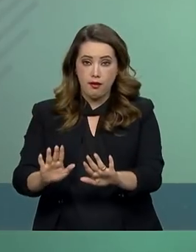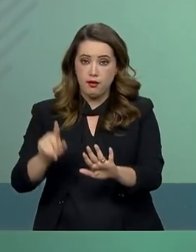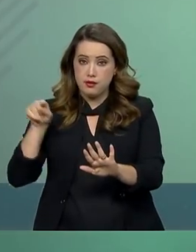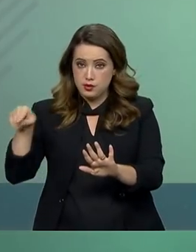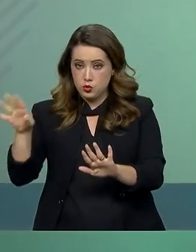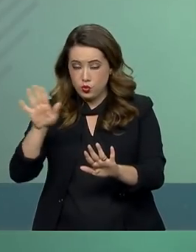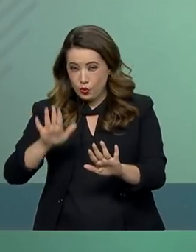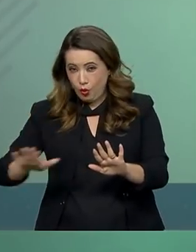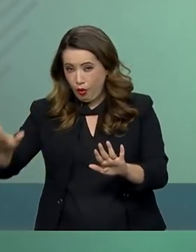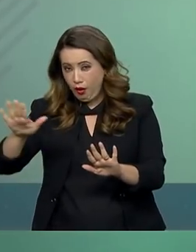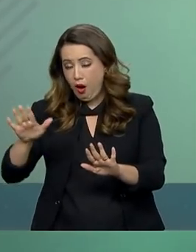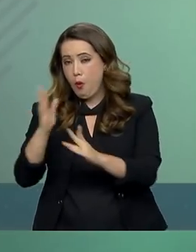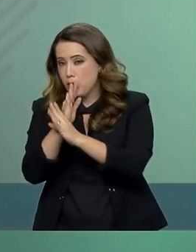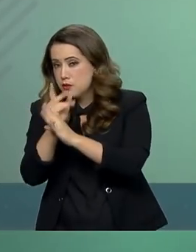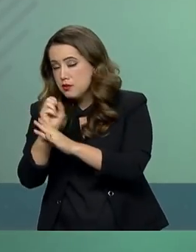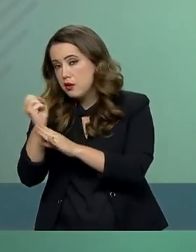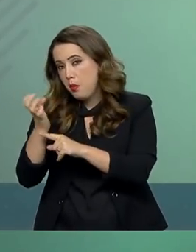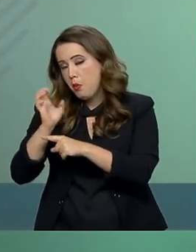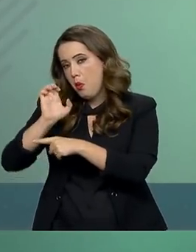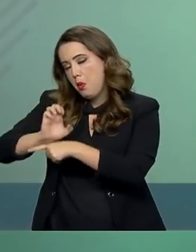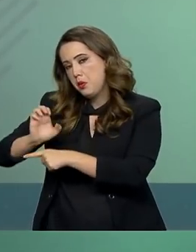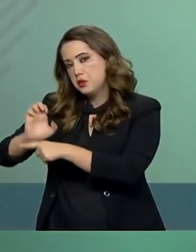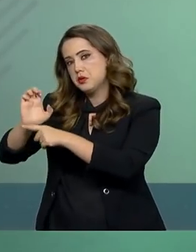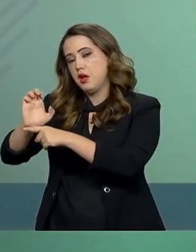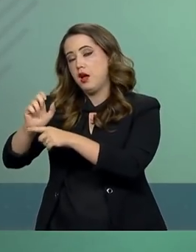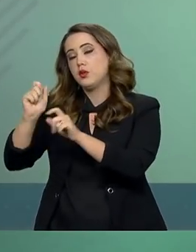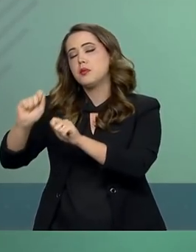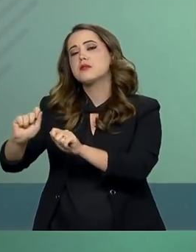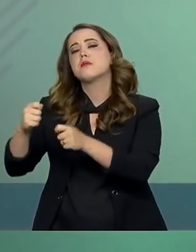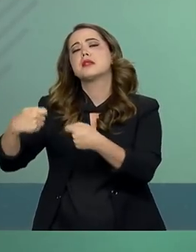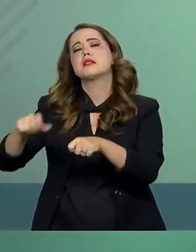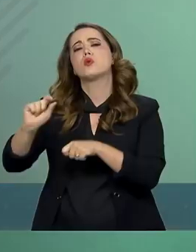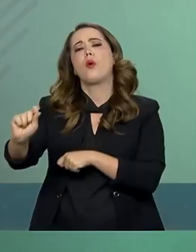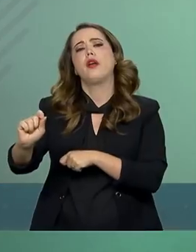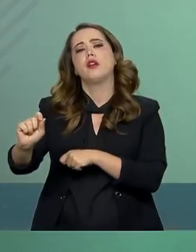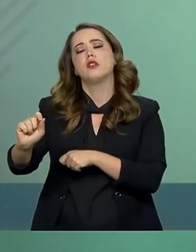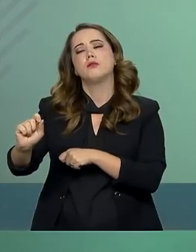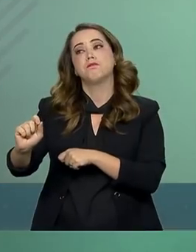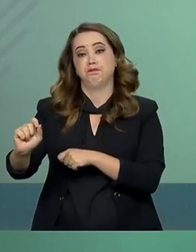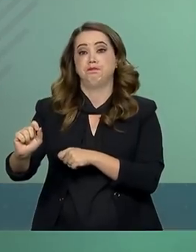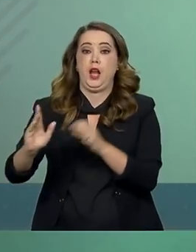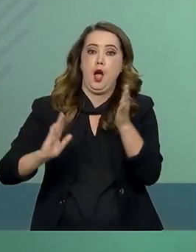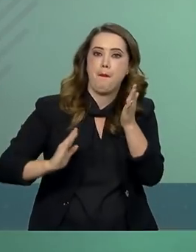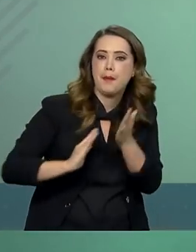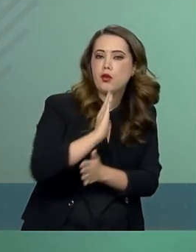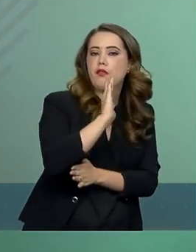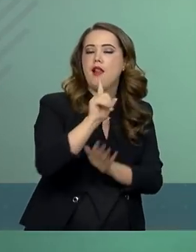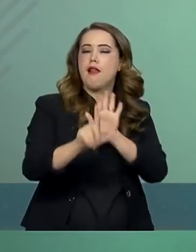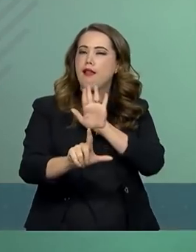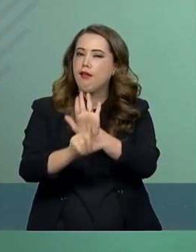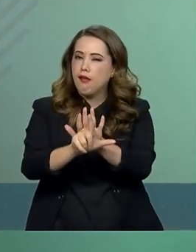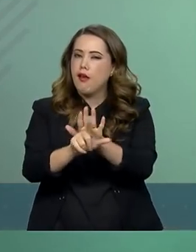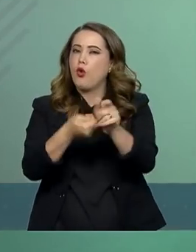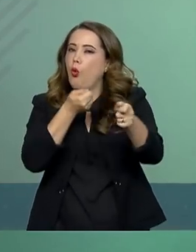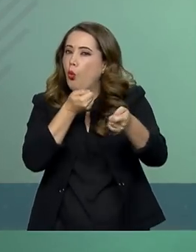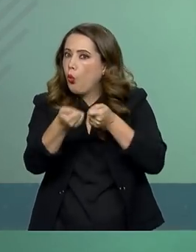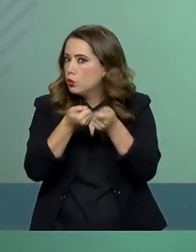subnacional deverá aprovar leis que implementem medidas de ajuste fiscal,